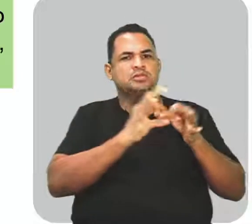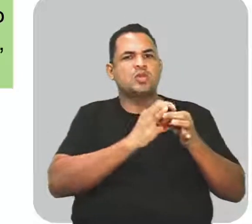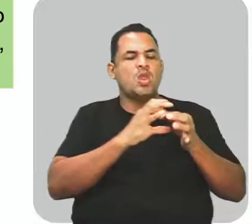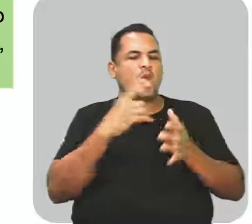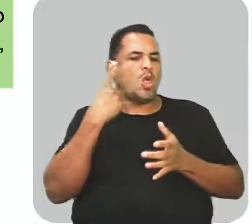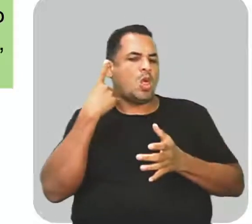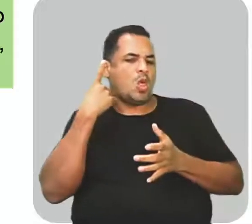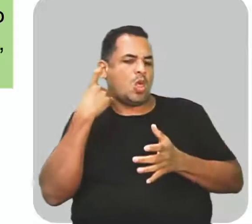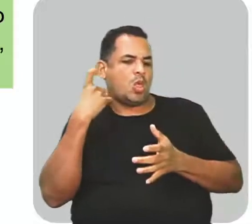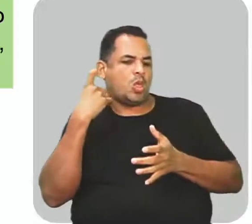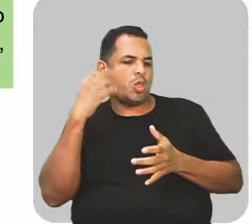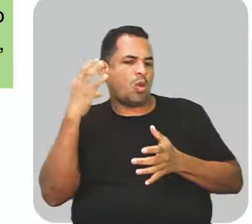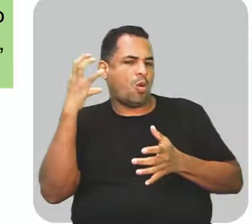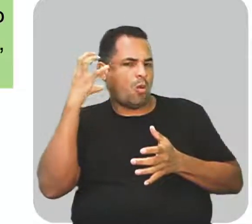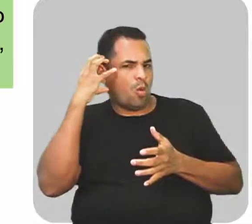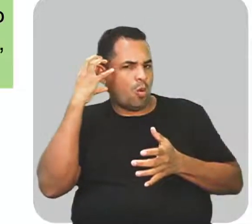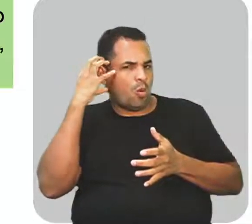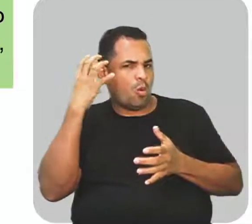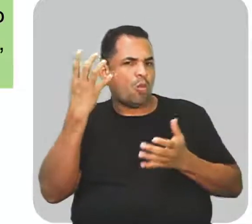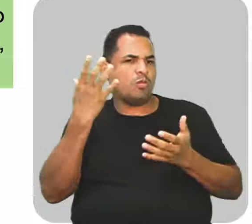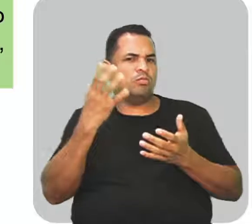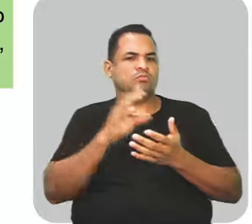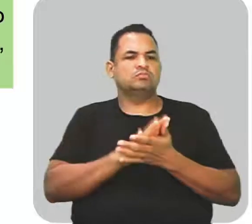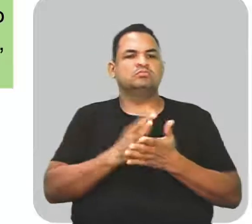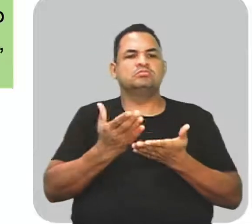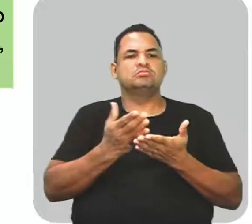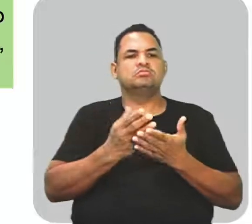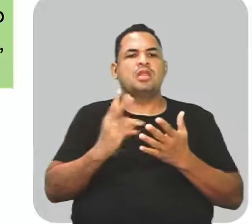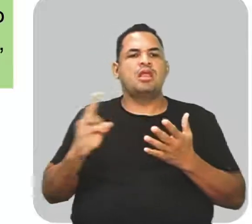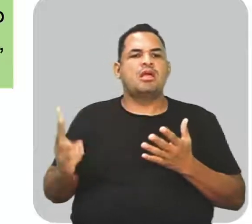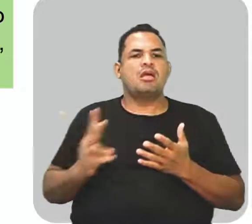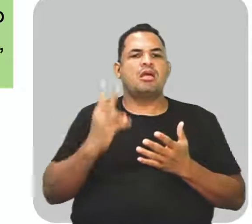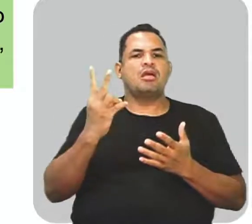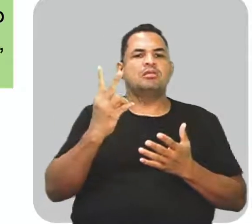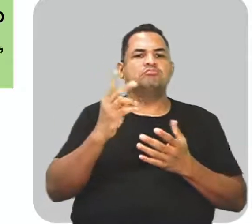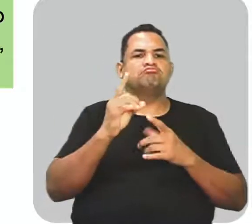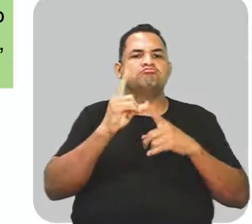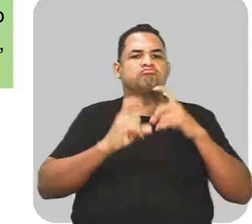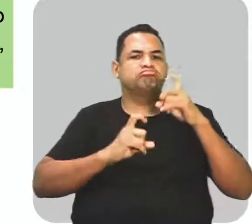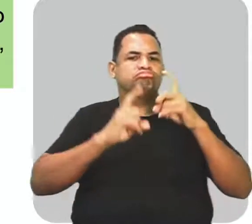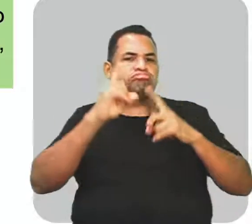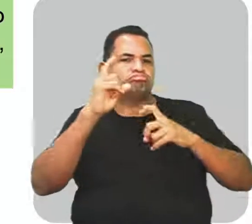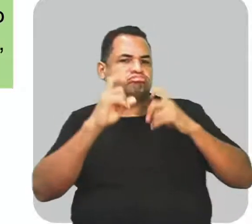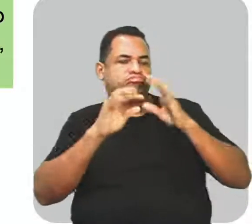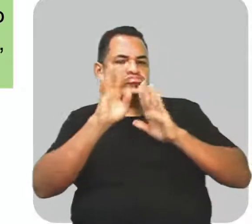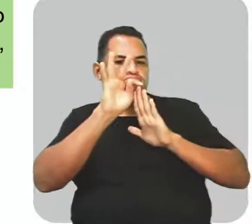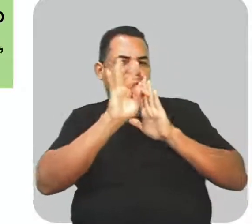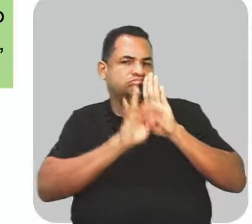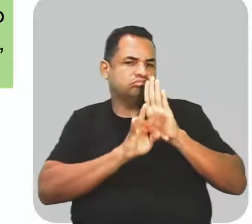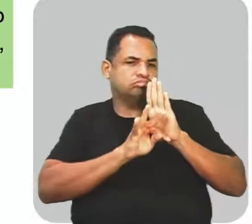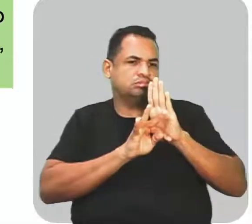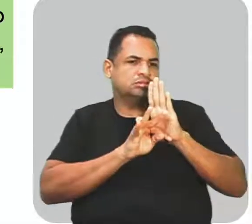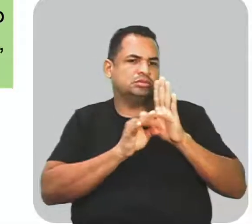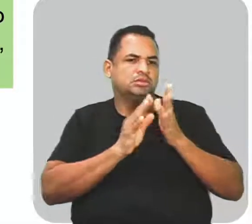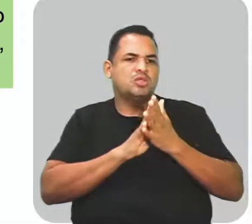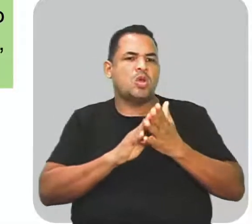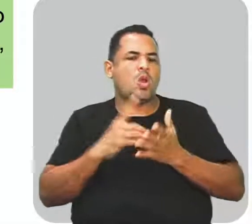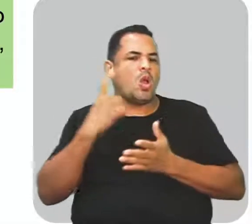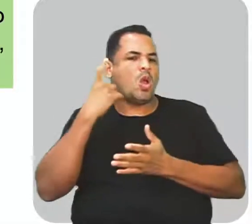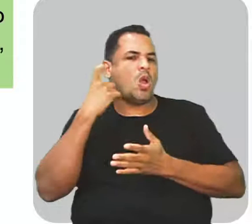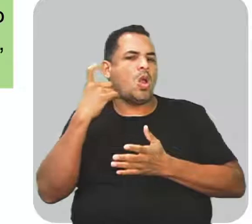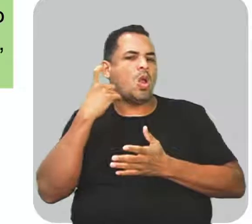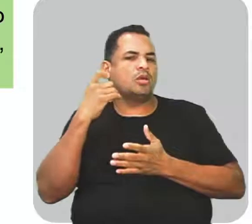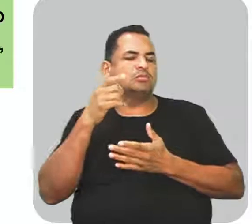sonoridade. Elas valorizam a expressividade do texto por meio da